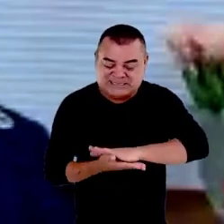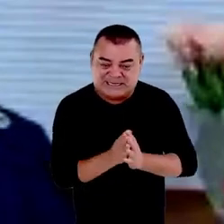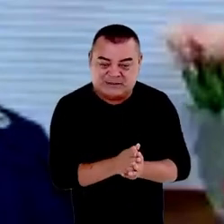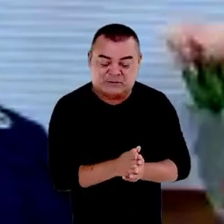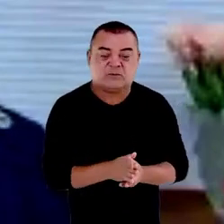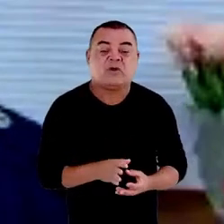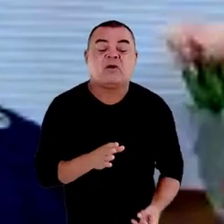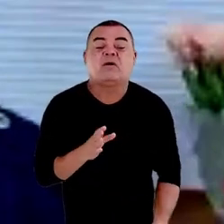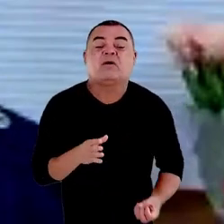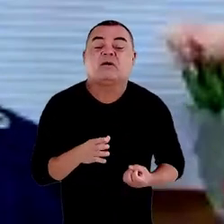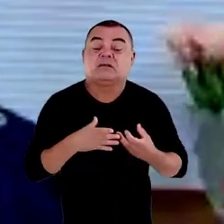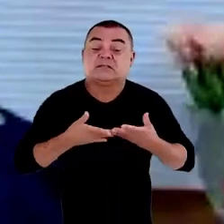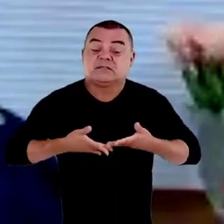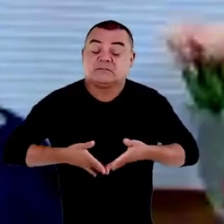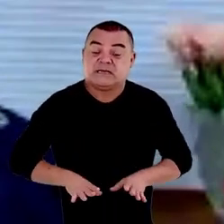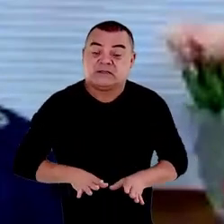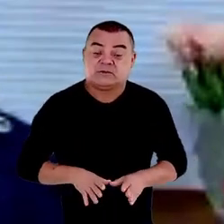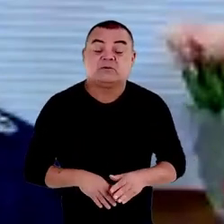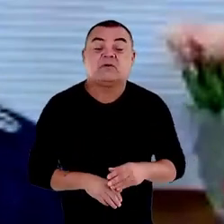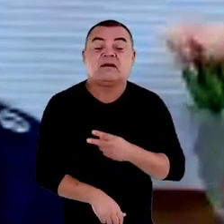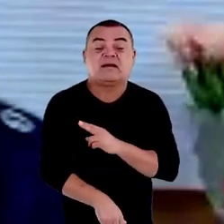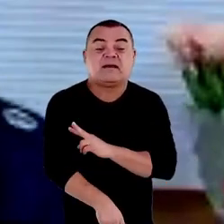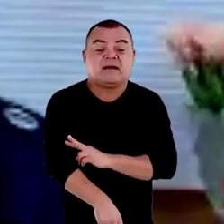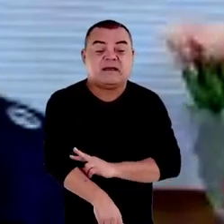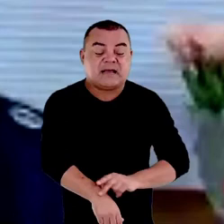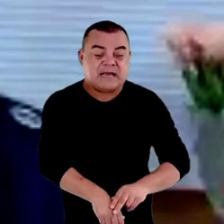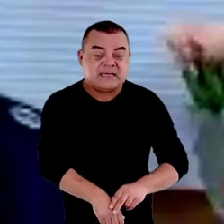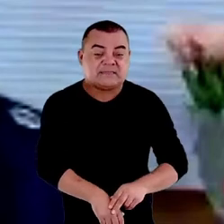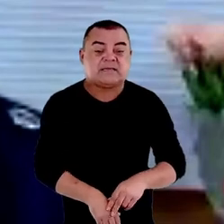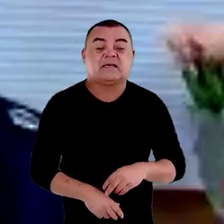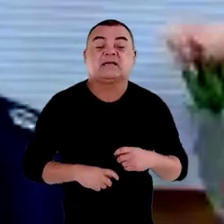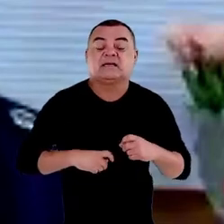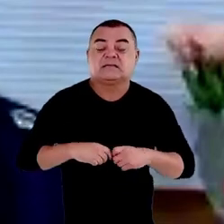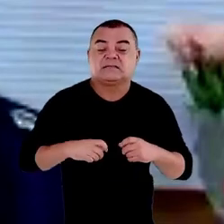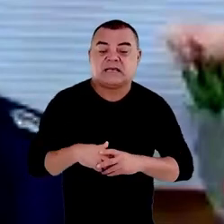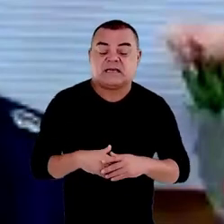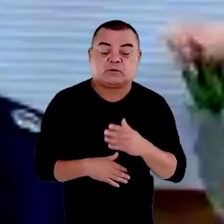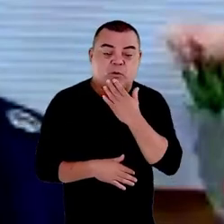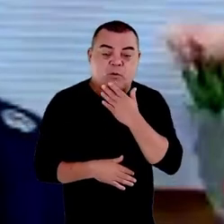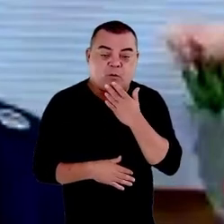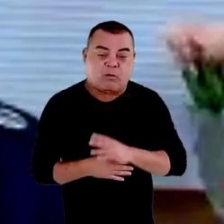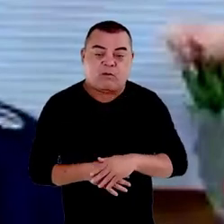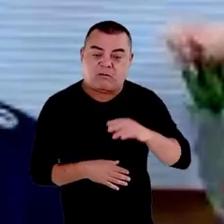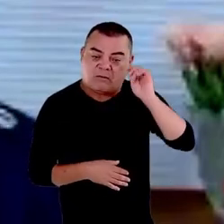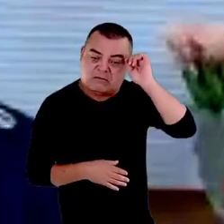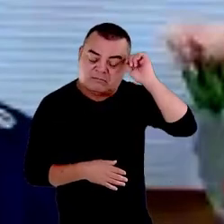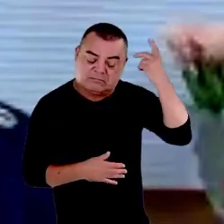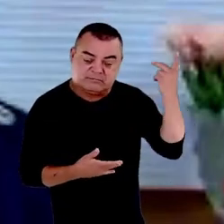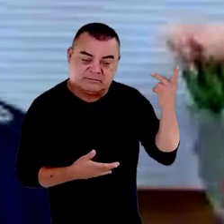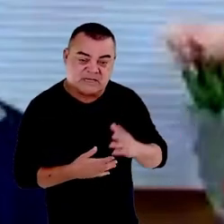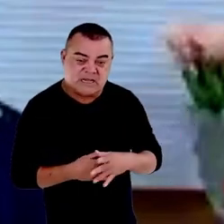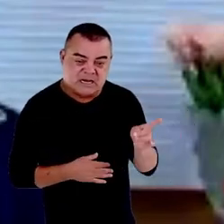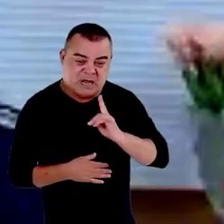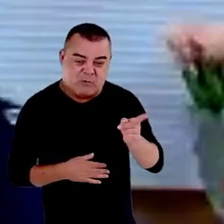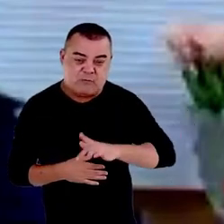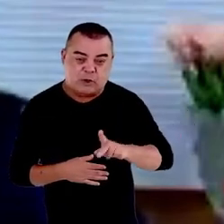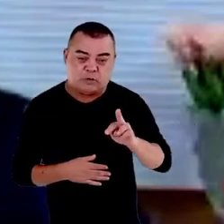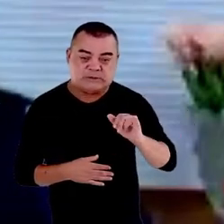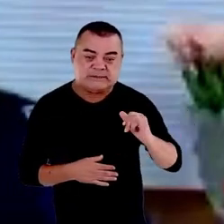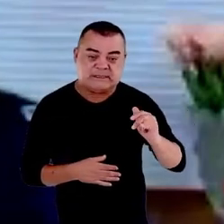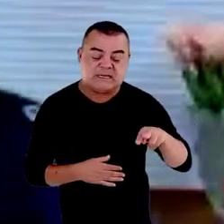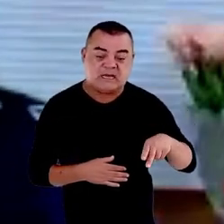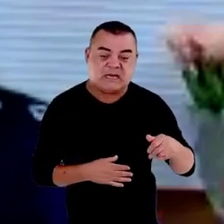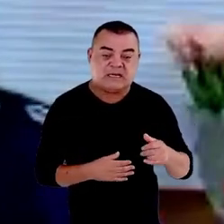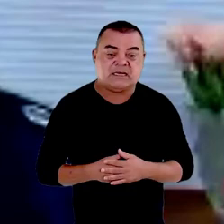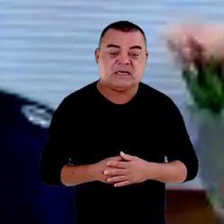sexo coridade e quaisquer outras formas de discriminação não foi a Luciana não foi ninguém